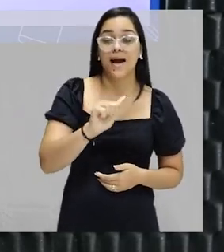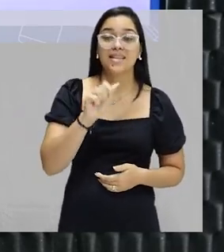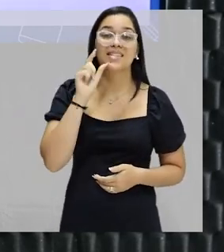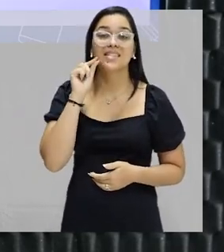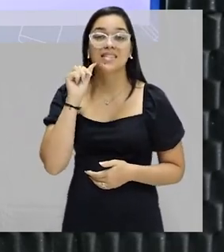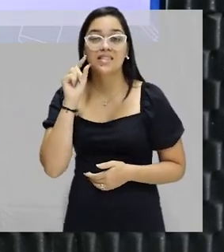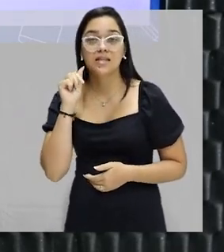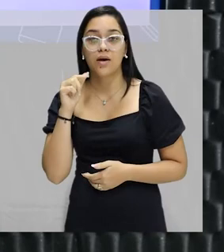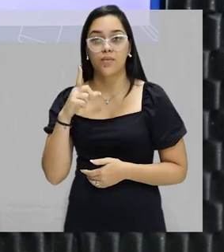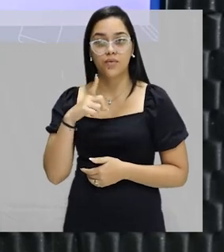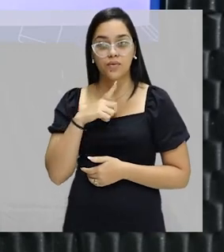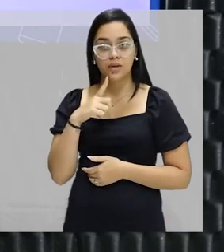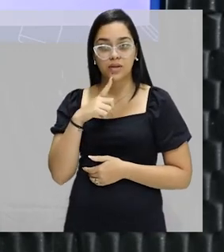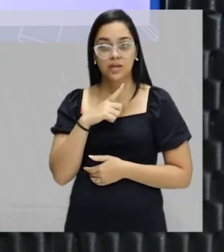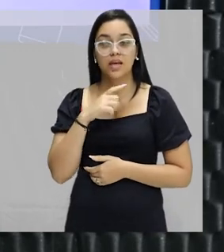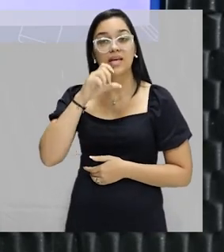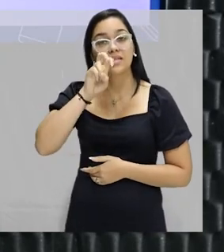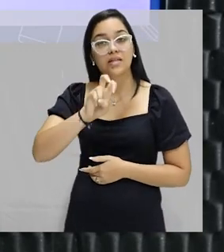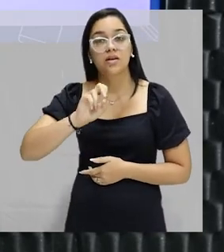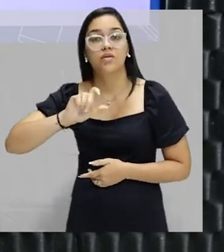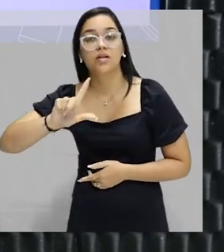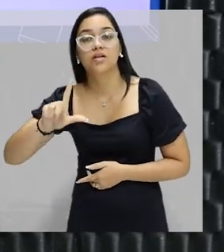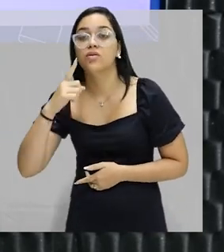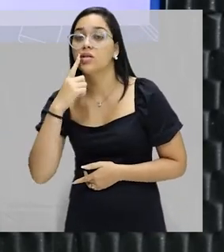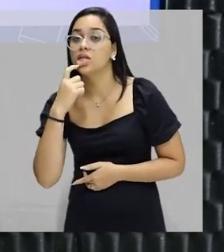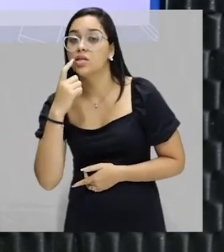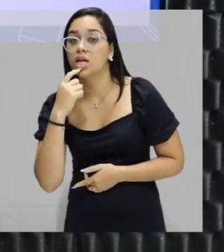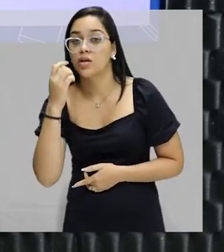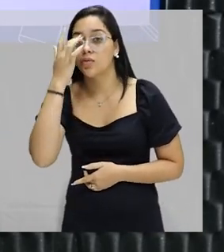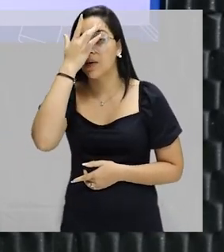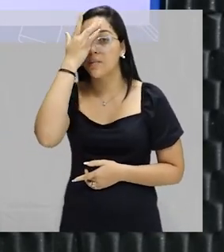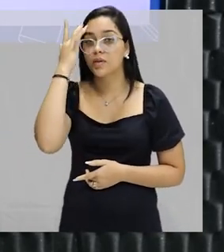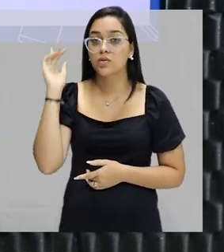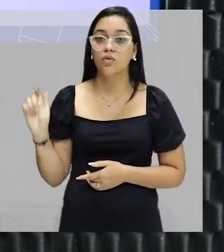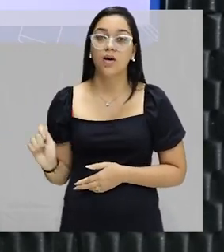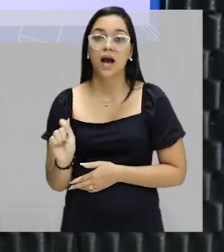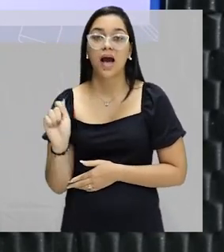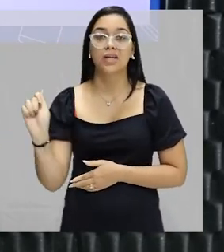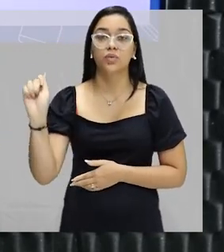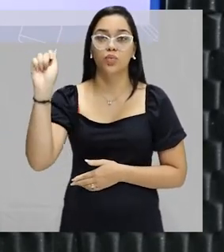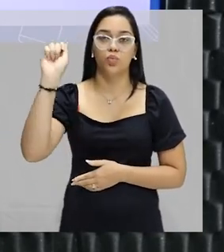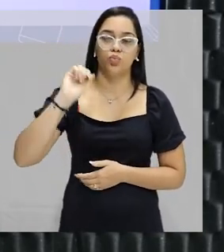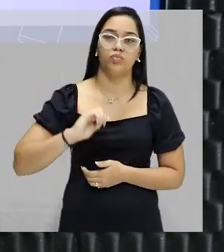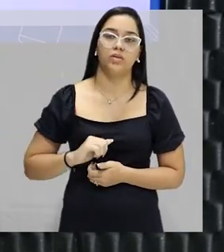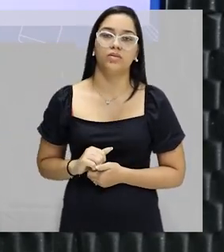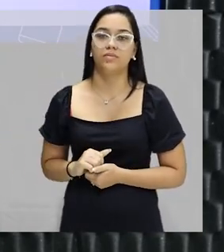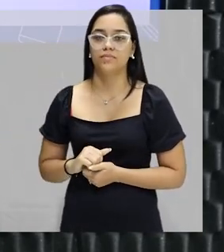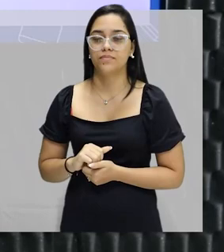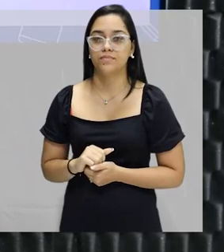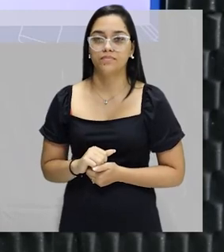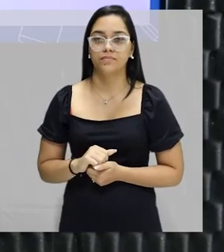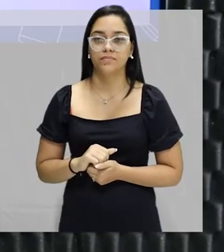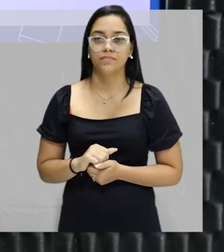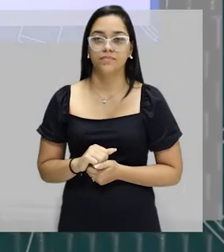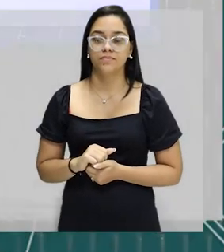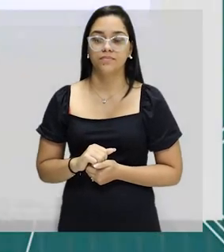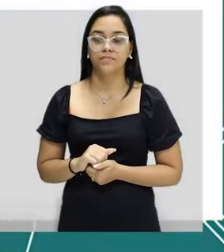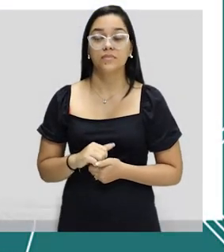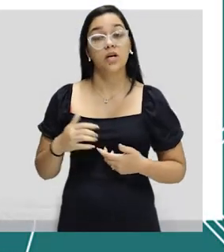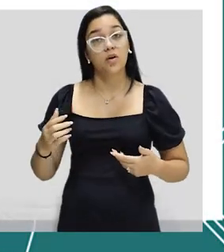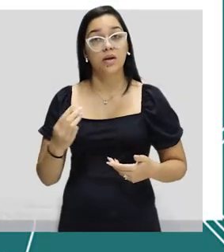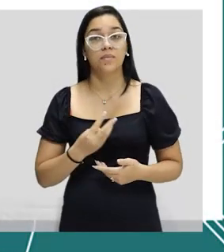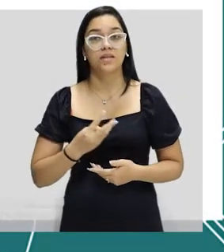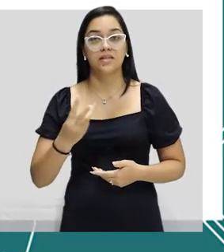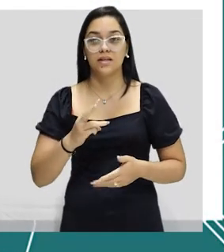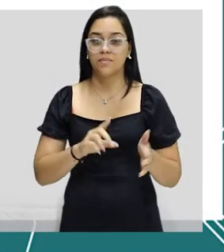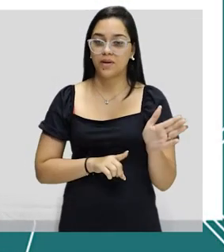presente em 5 litros de sangue de uma pessoa adulta. Show de bola, turminha? Vamos